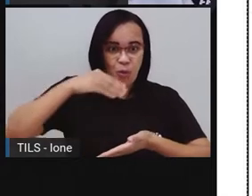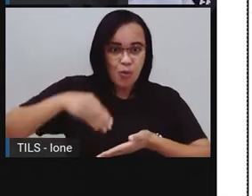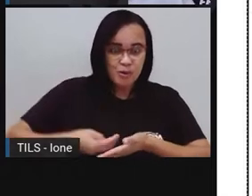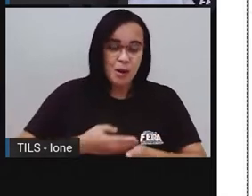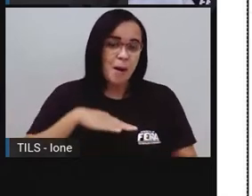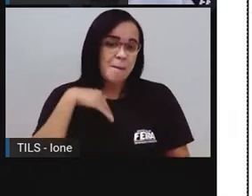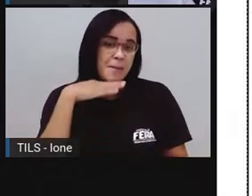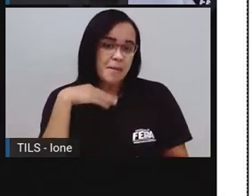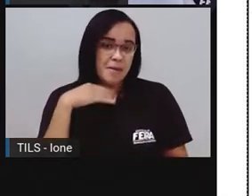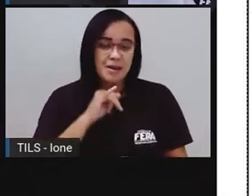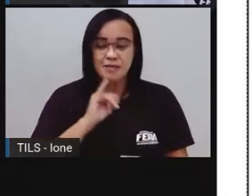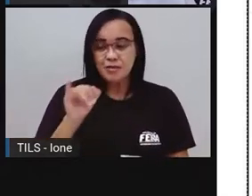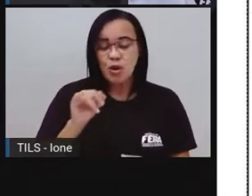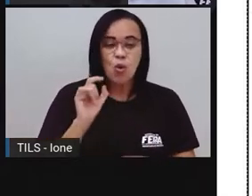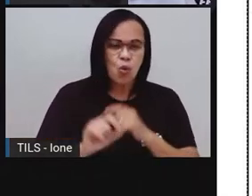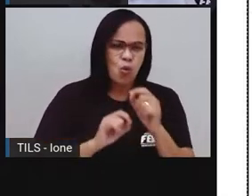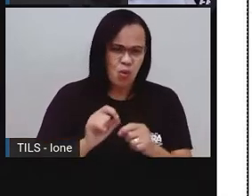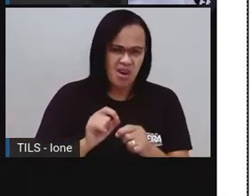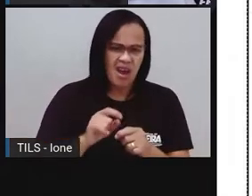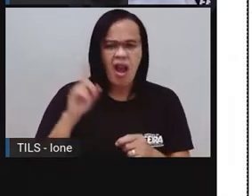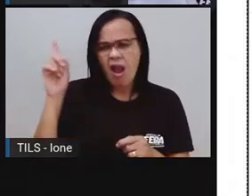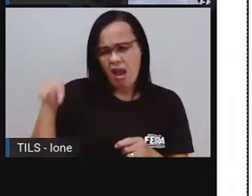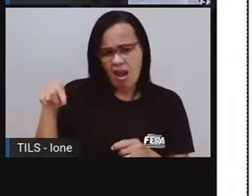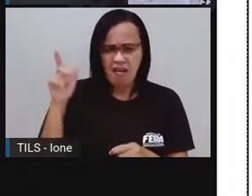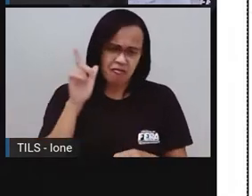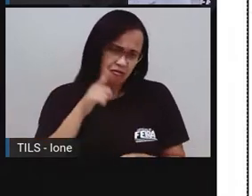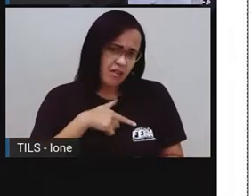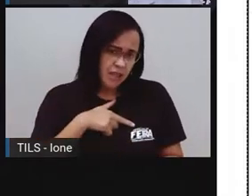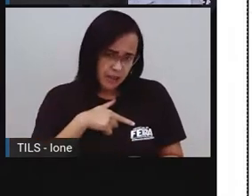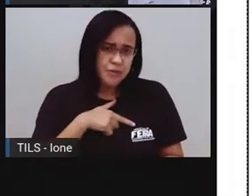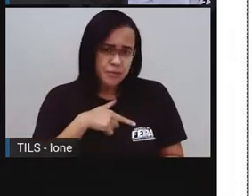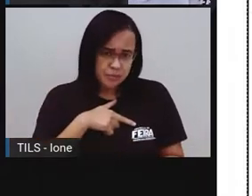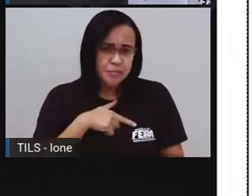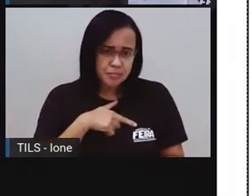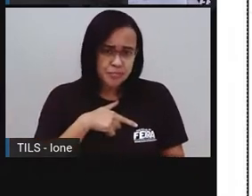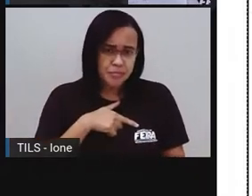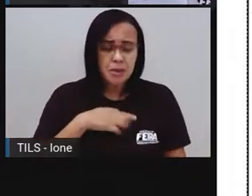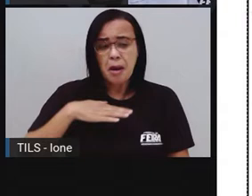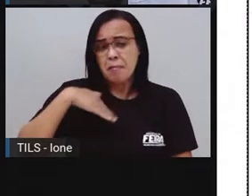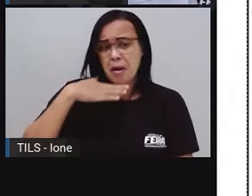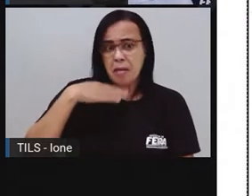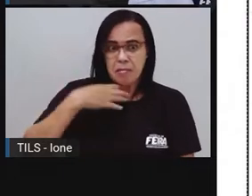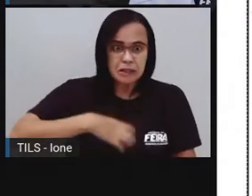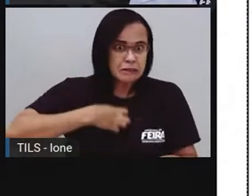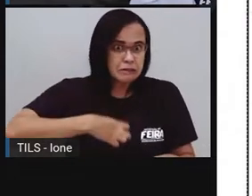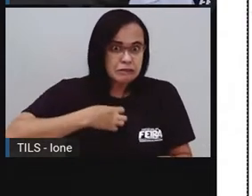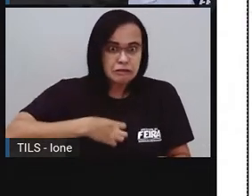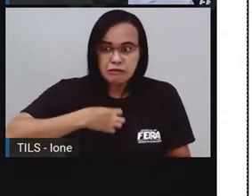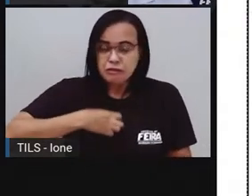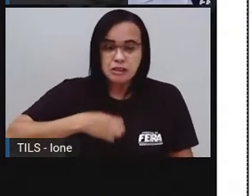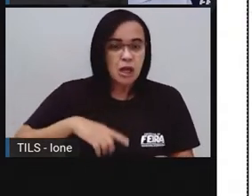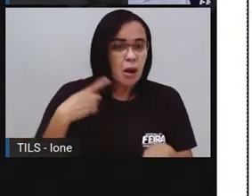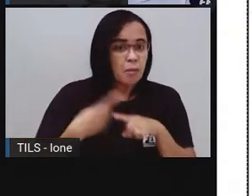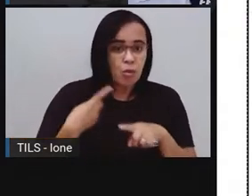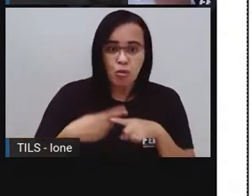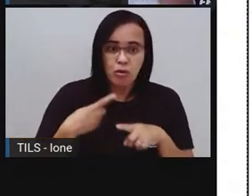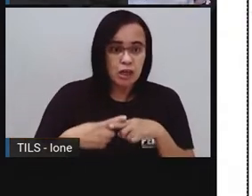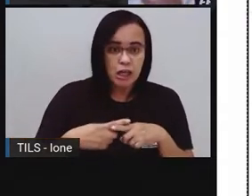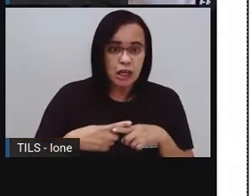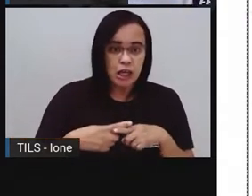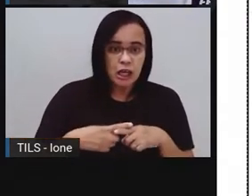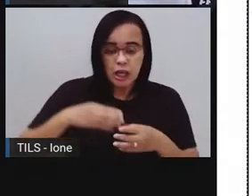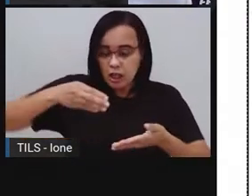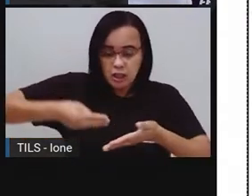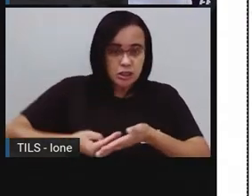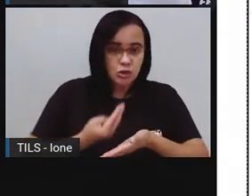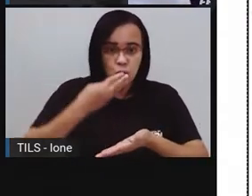disse que o que eu fiz é muito feio e ficou mais brava ainda, porque eu nunca como o